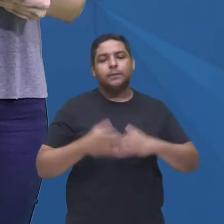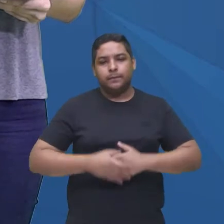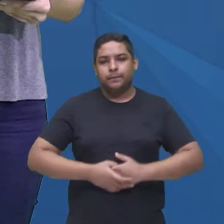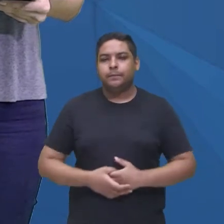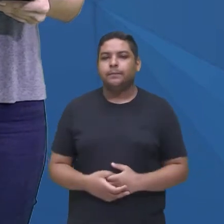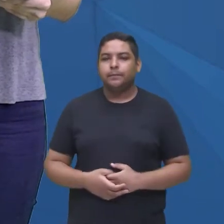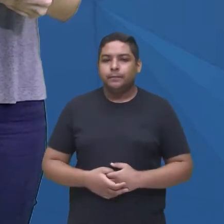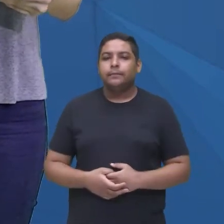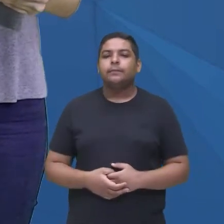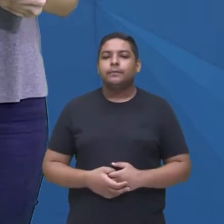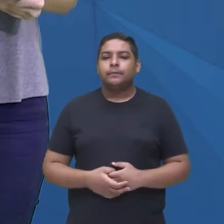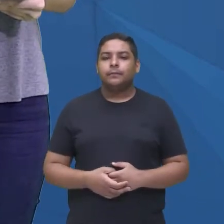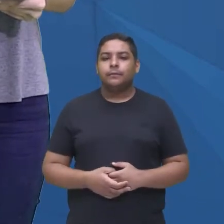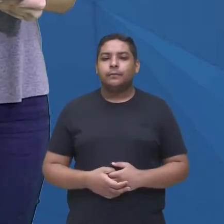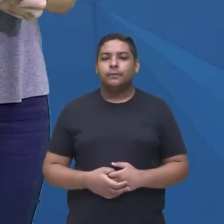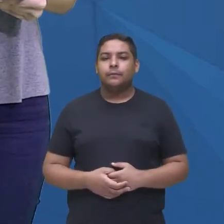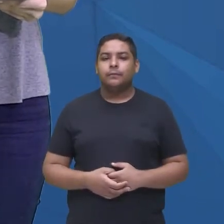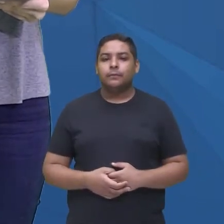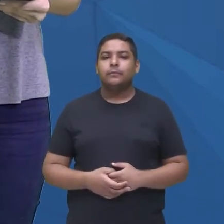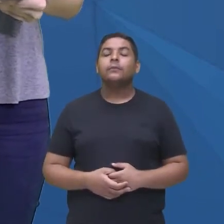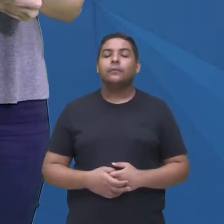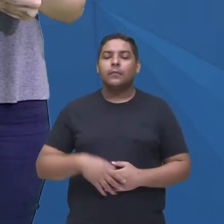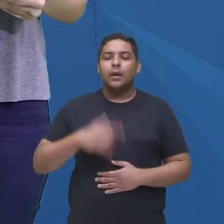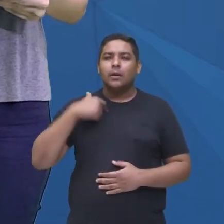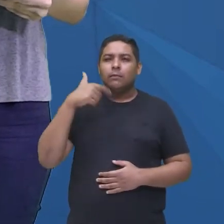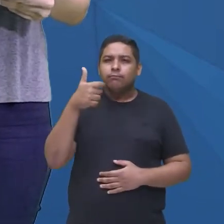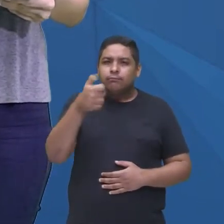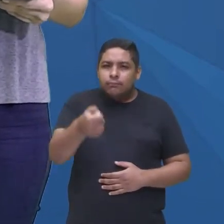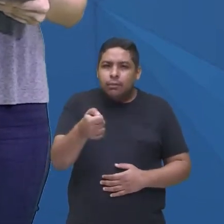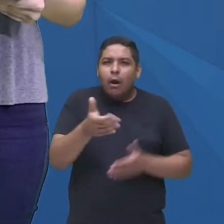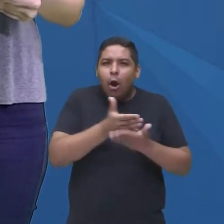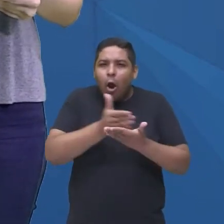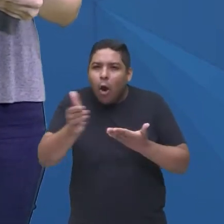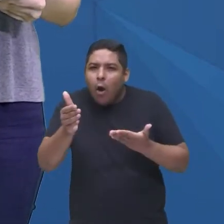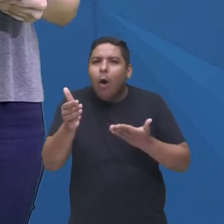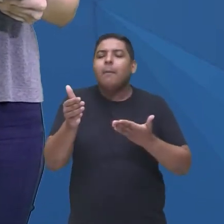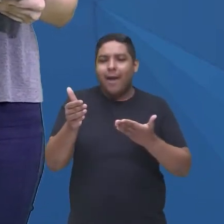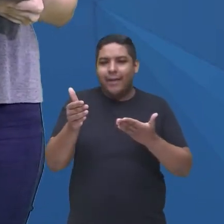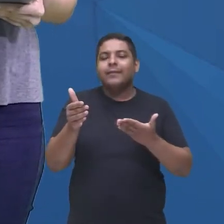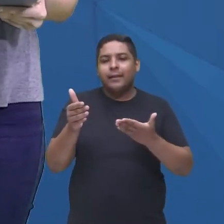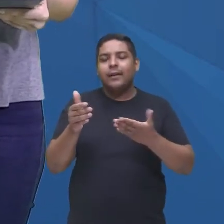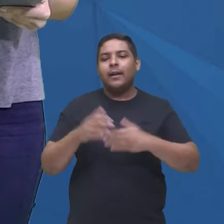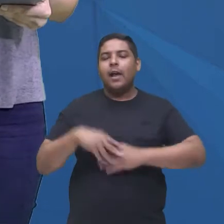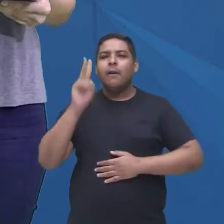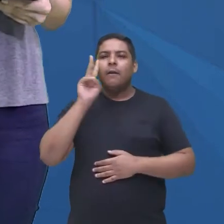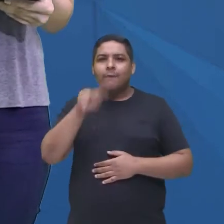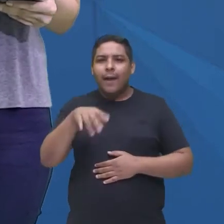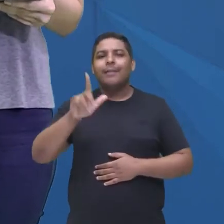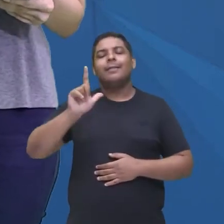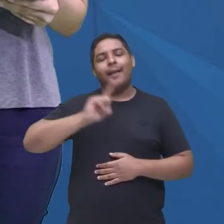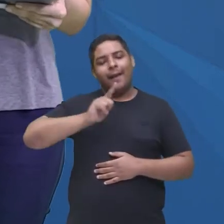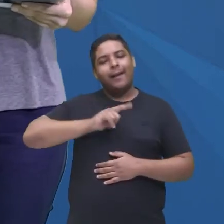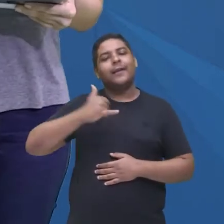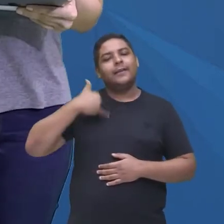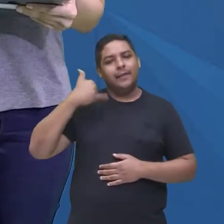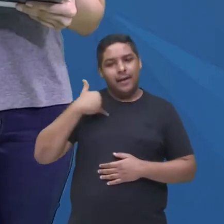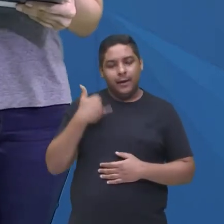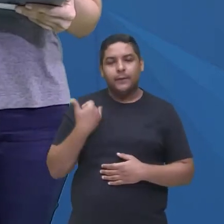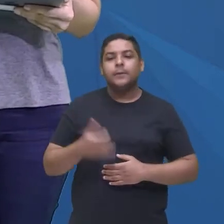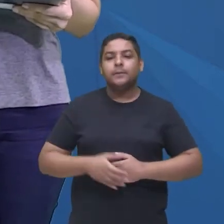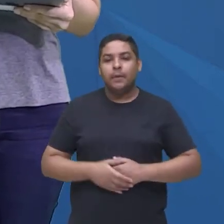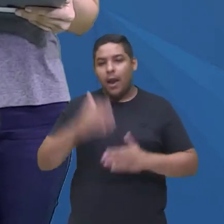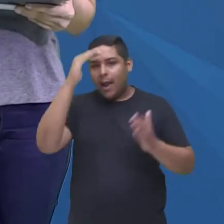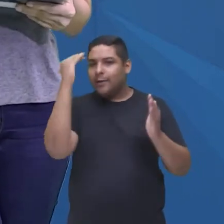é bem explícito, no momento que você dá ali o play, aparece a tarja, aparece a indicação, então vamos prestar atenção e